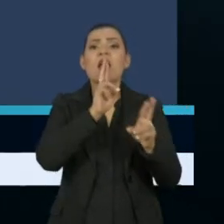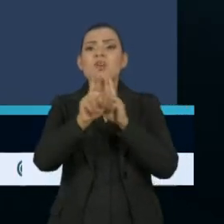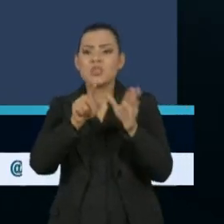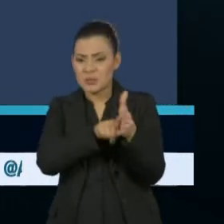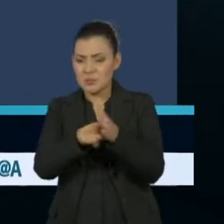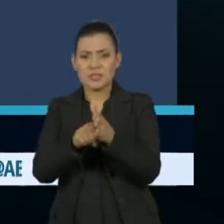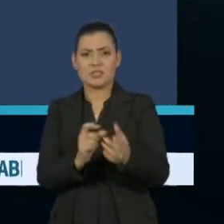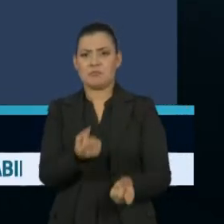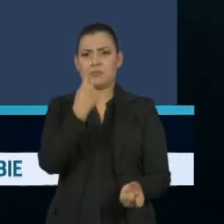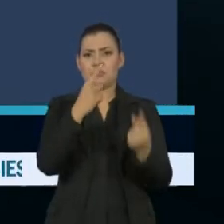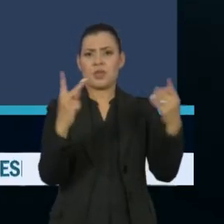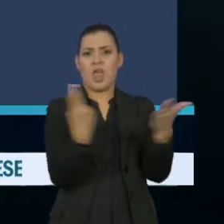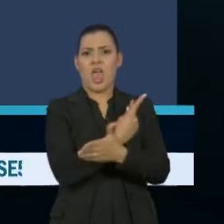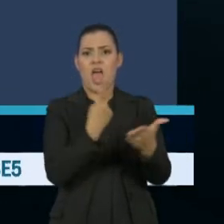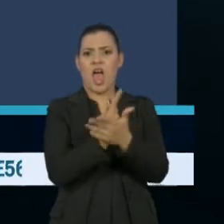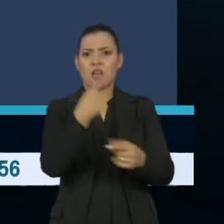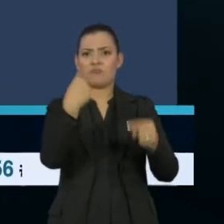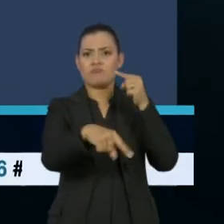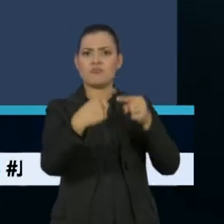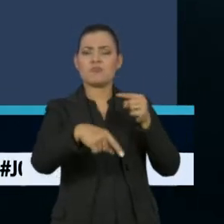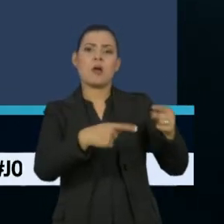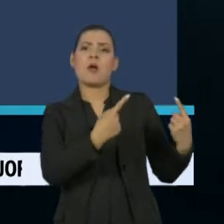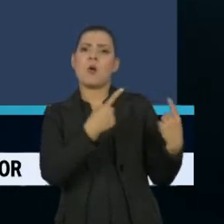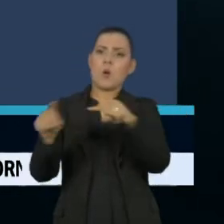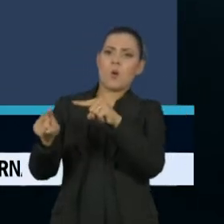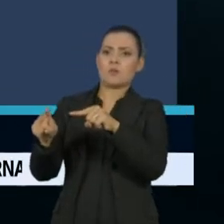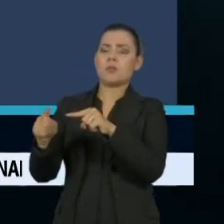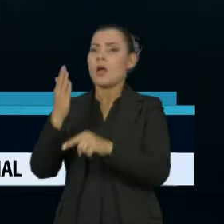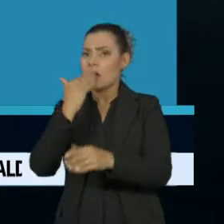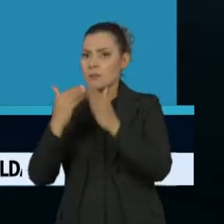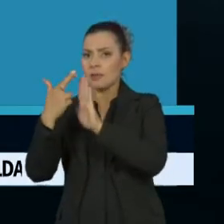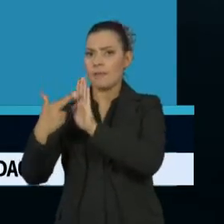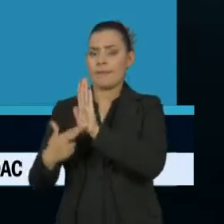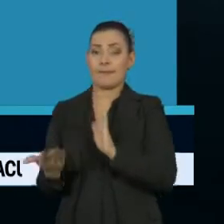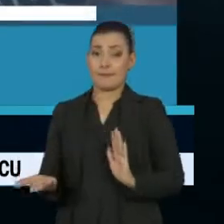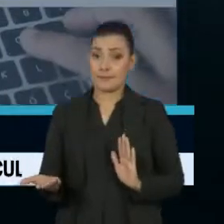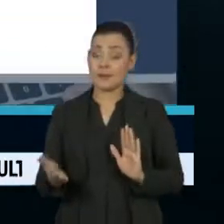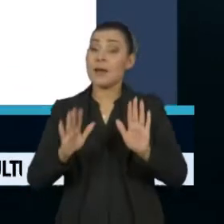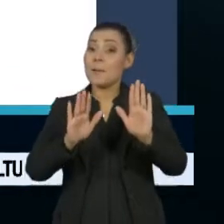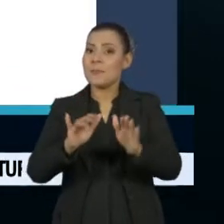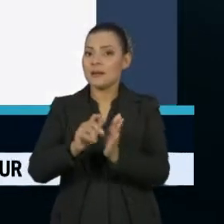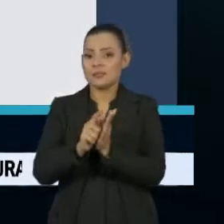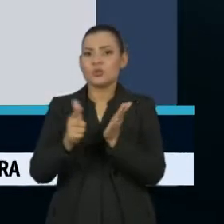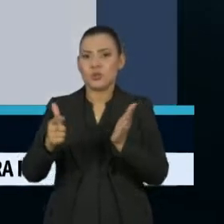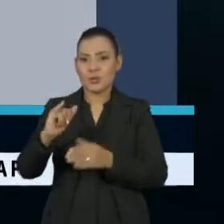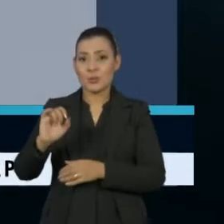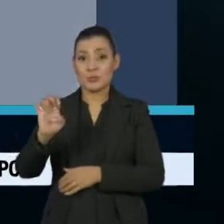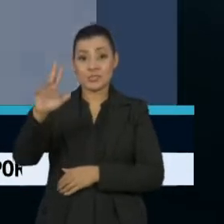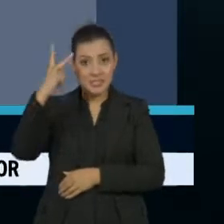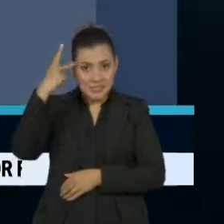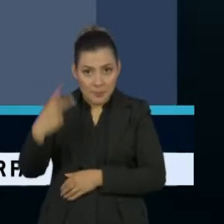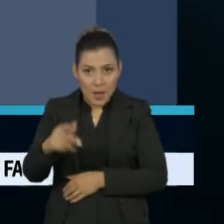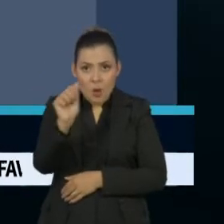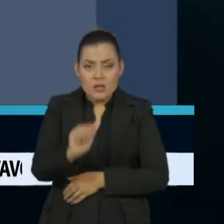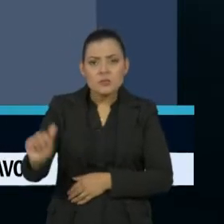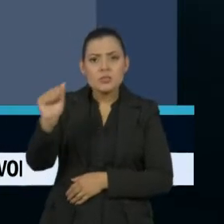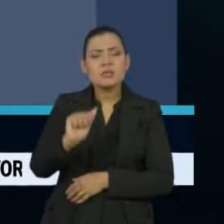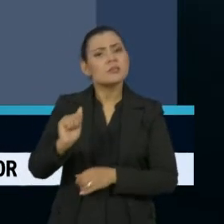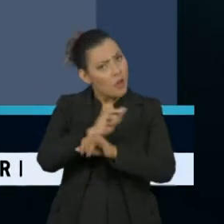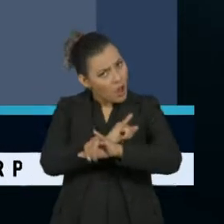da pesquisa para atacar as orientações do Guia Alimentar. Para o jornal Estado de São Paulo, a associação